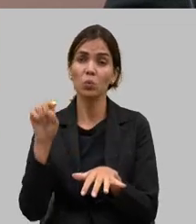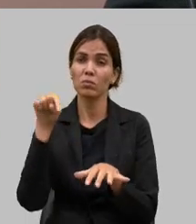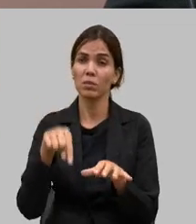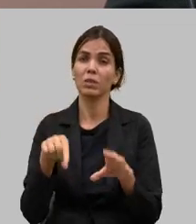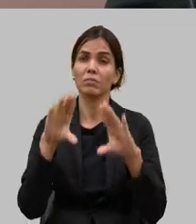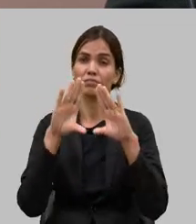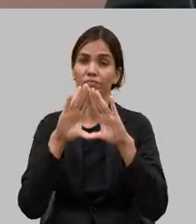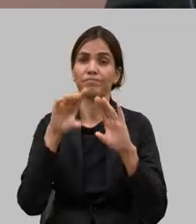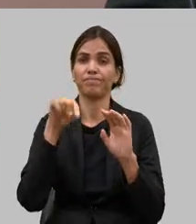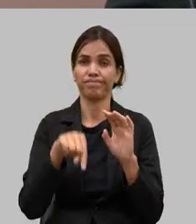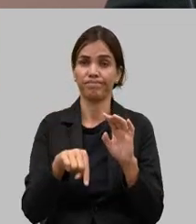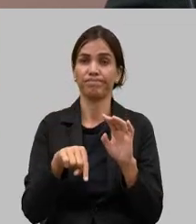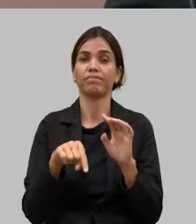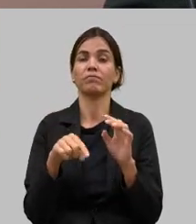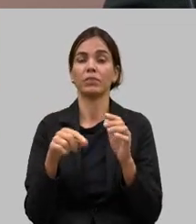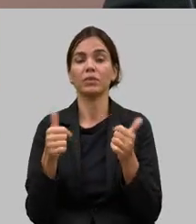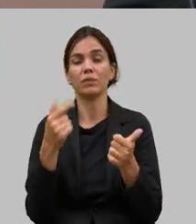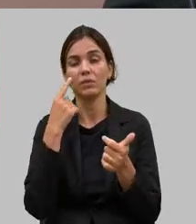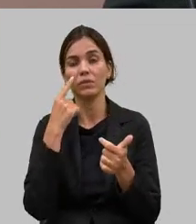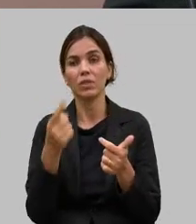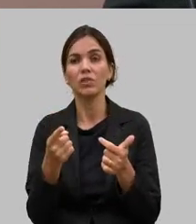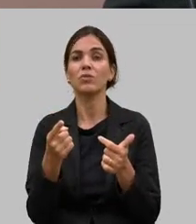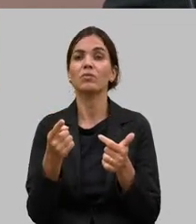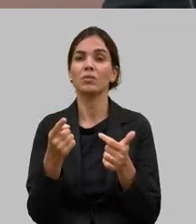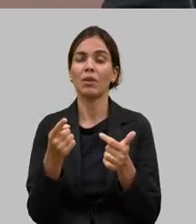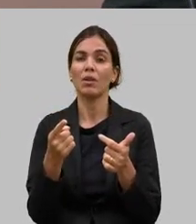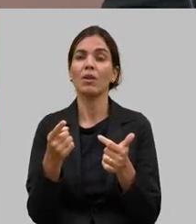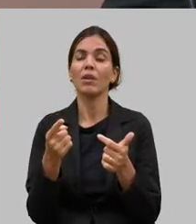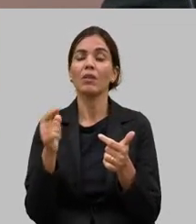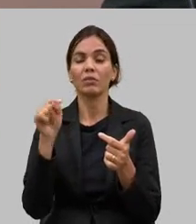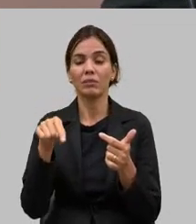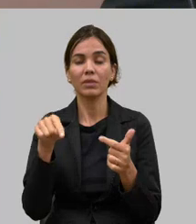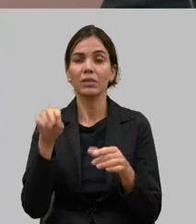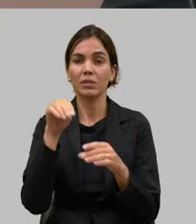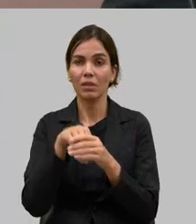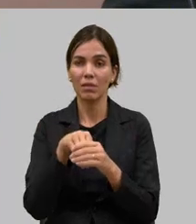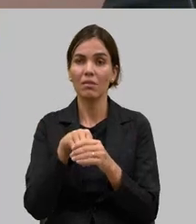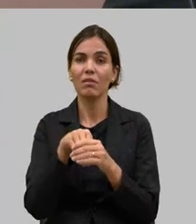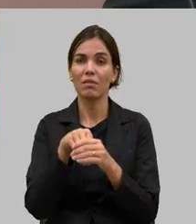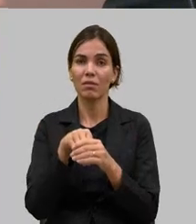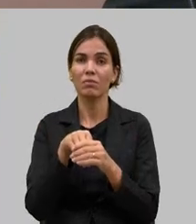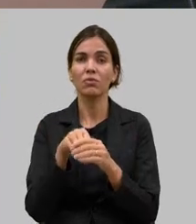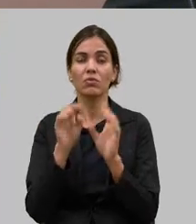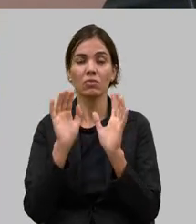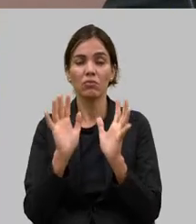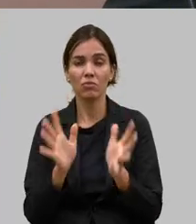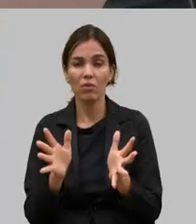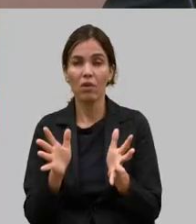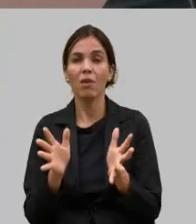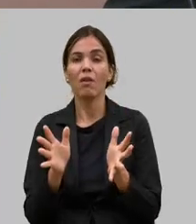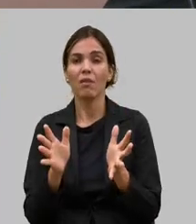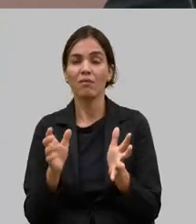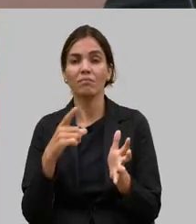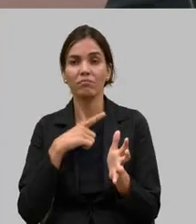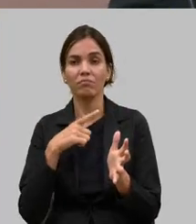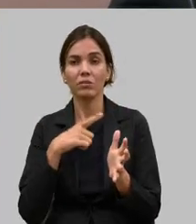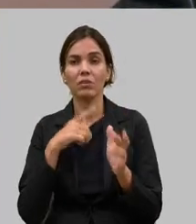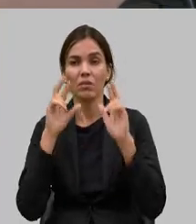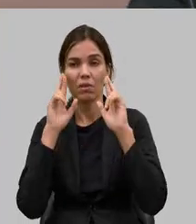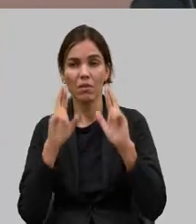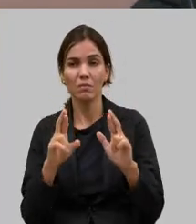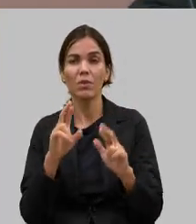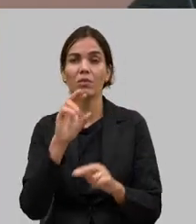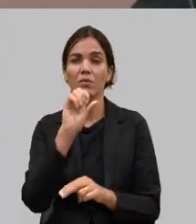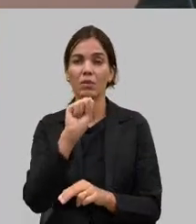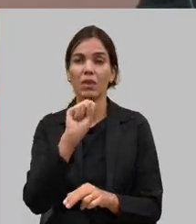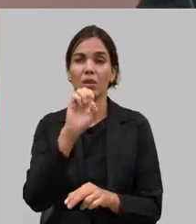que internamente no governo nós já temos o reconhecimento da CEPLAC da Secretaria da Fazenda da COFIM que vem trabalhando com o